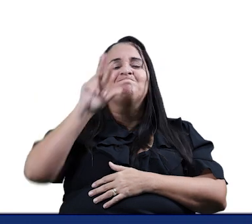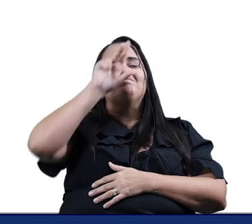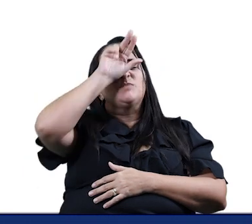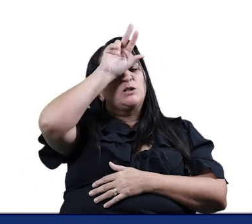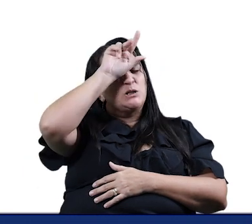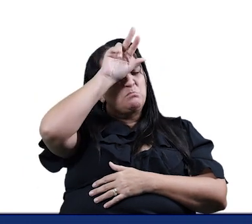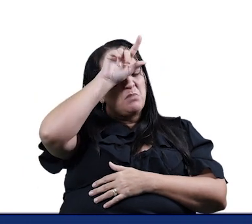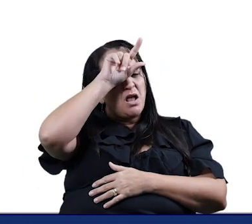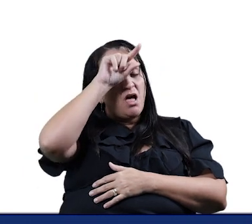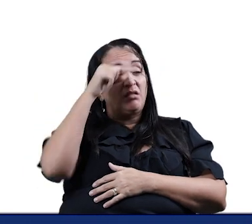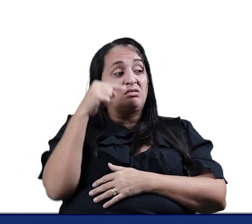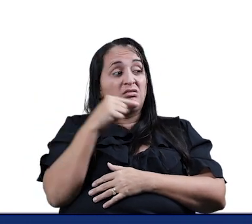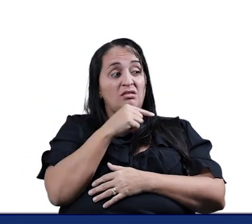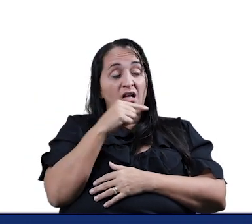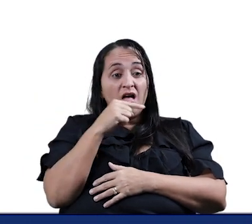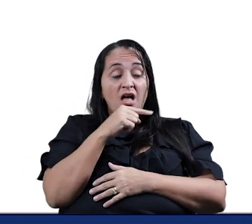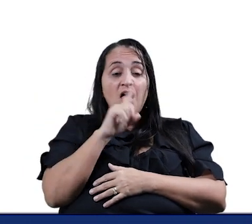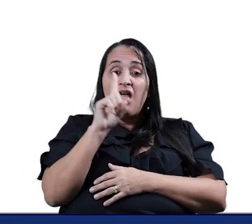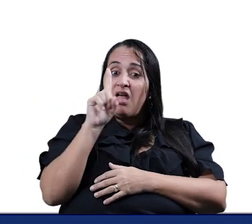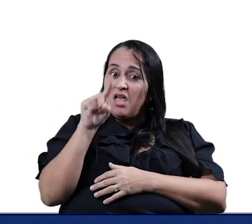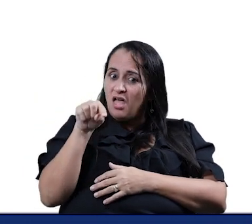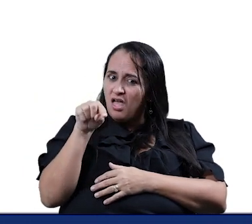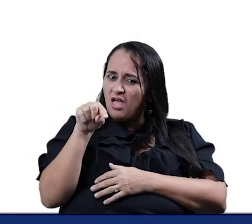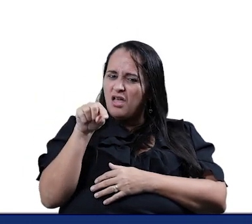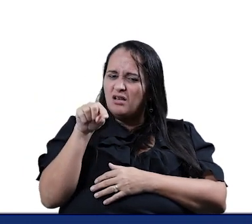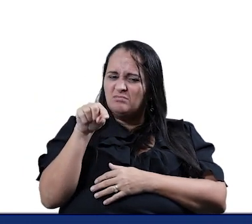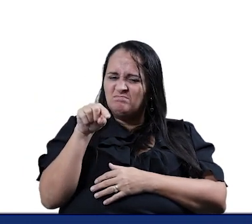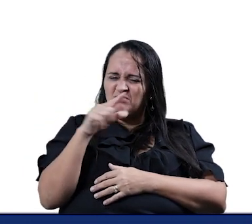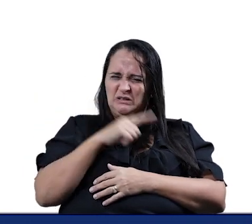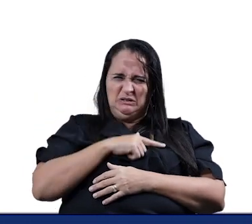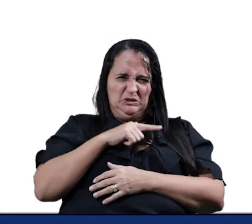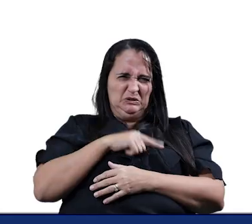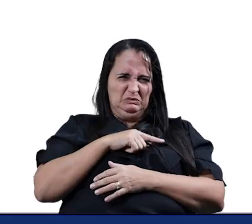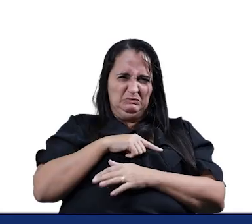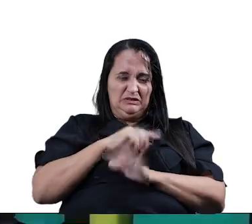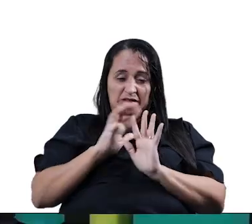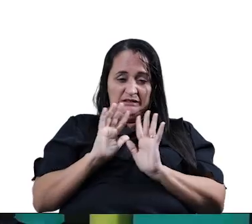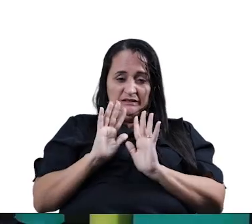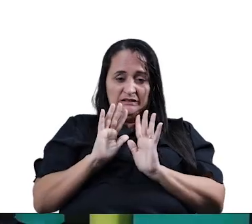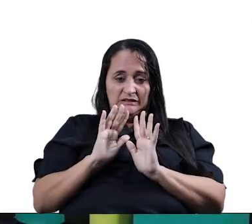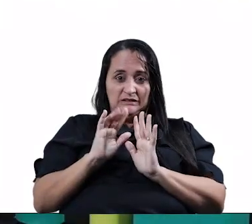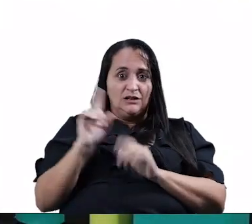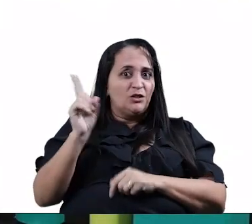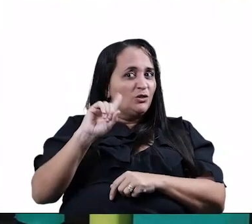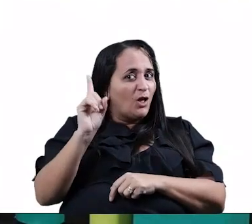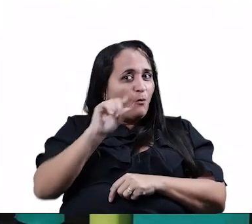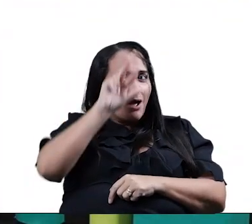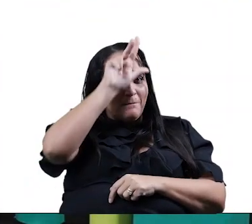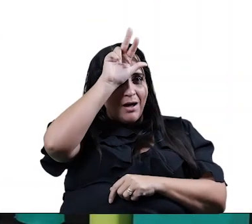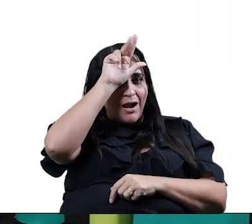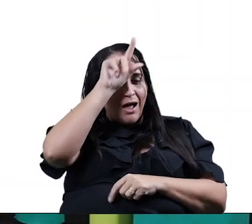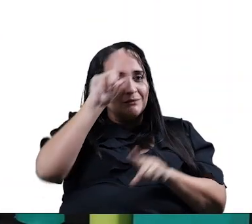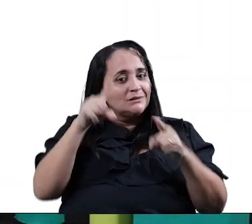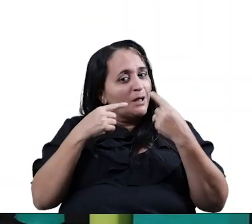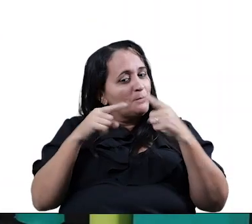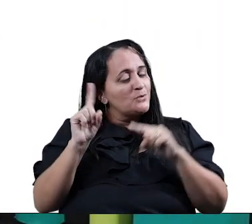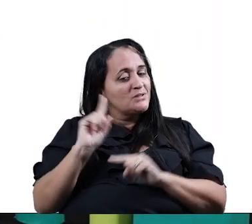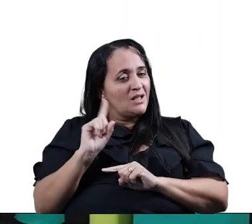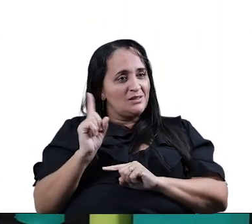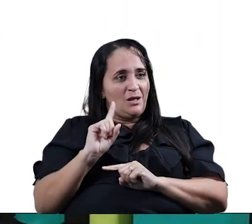Essa barata aqui Que está dizendo Essas baratas Barata feia Não é barata da música Não Por que?